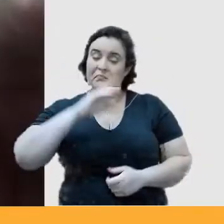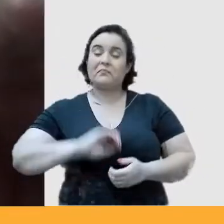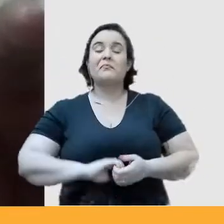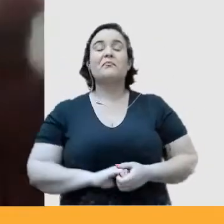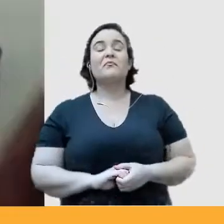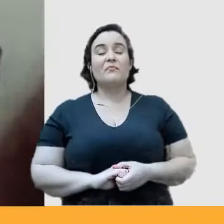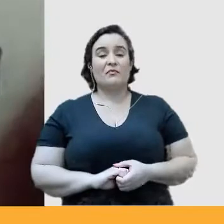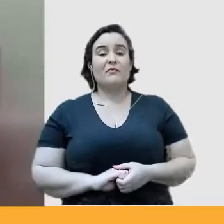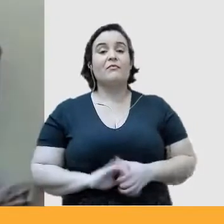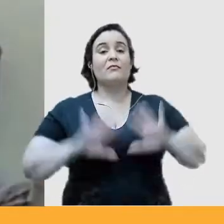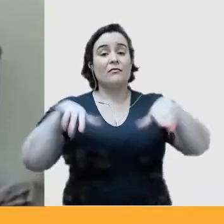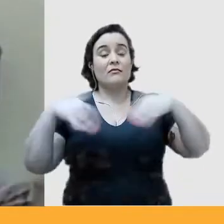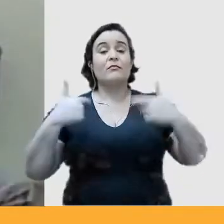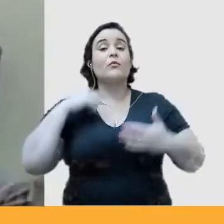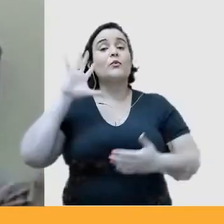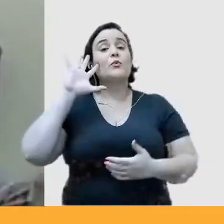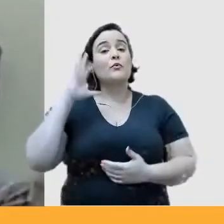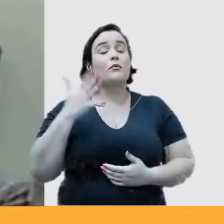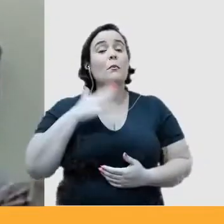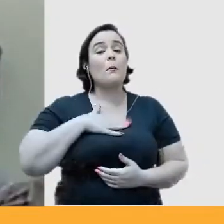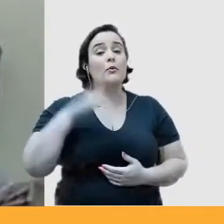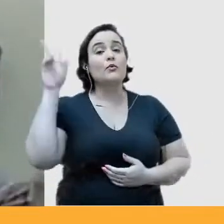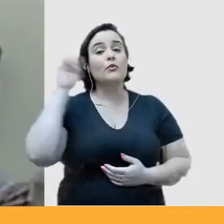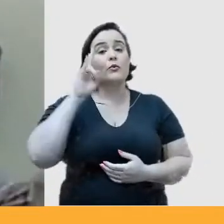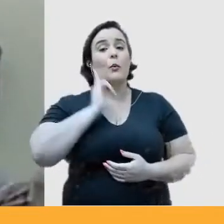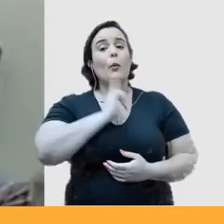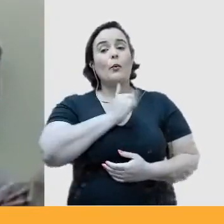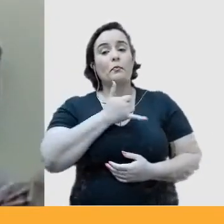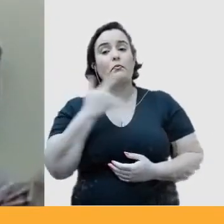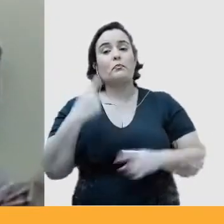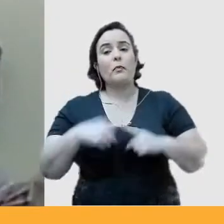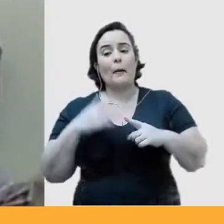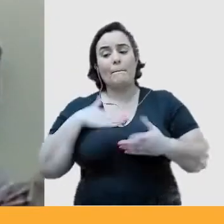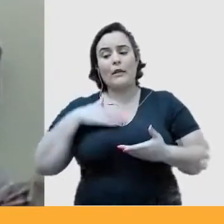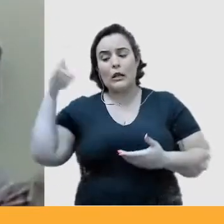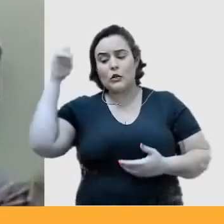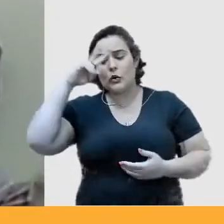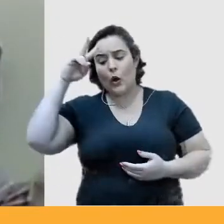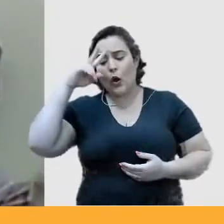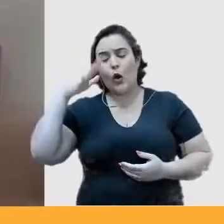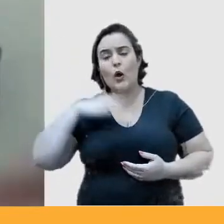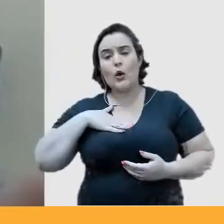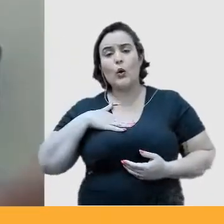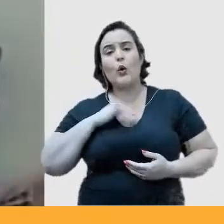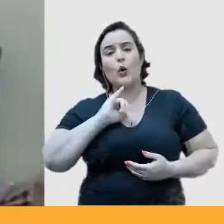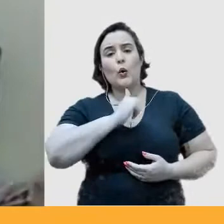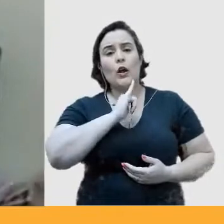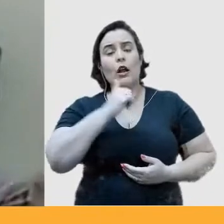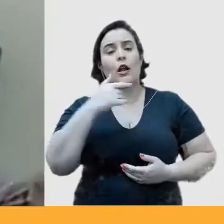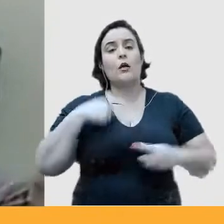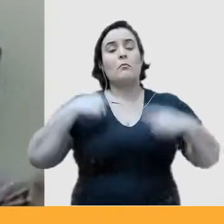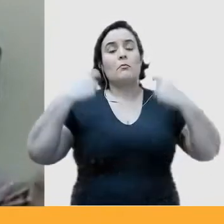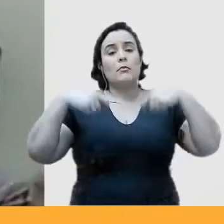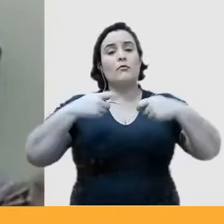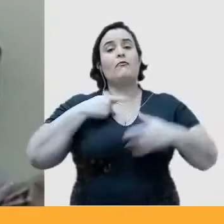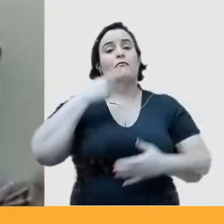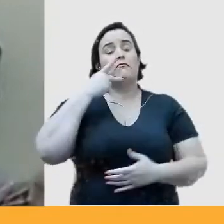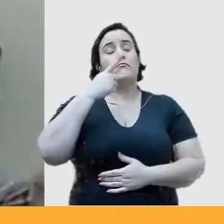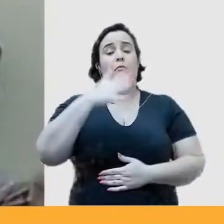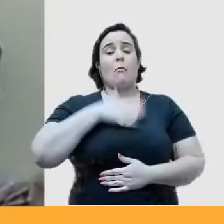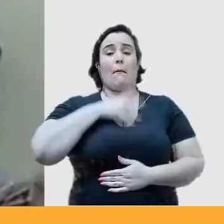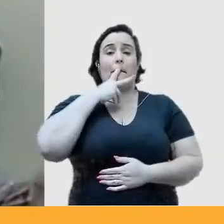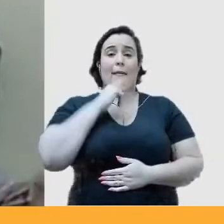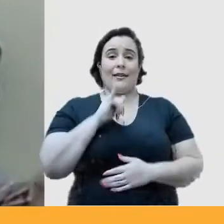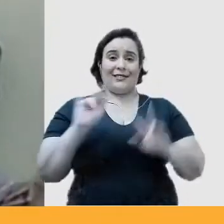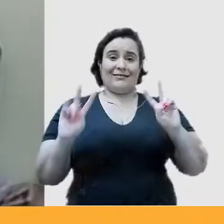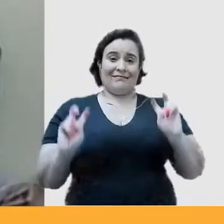resolvi contar a minha história, porque eu, quando começo a contar a minha história, eu tenho que falar sobre o meu pai, né?